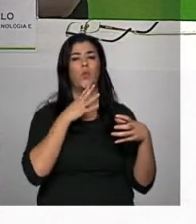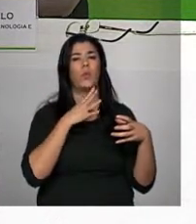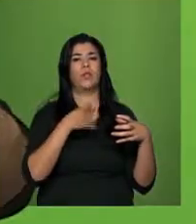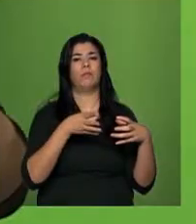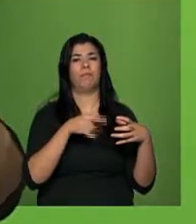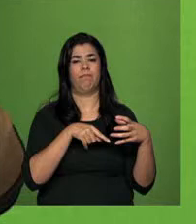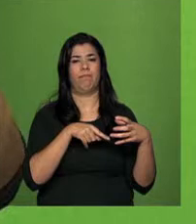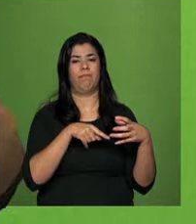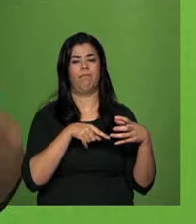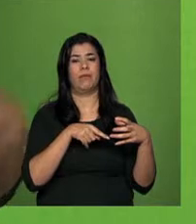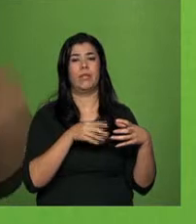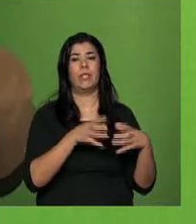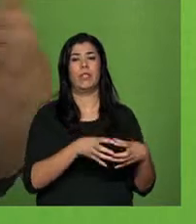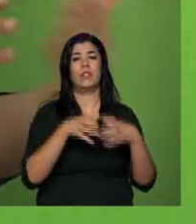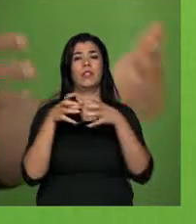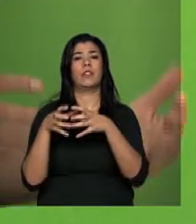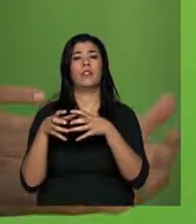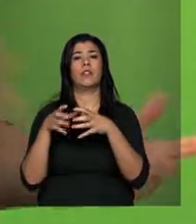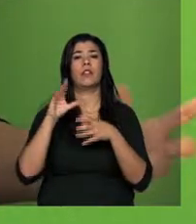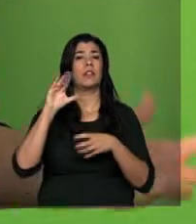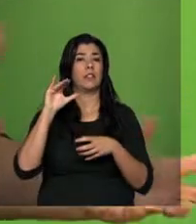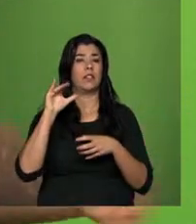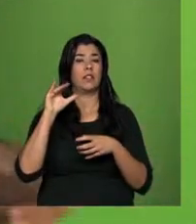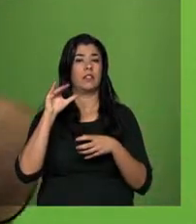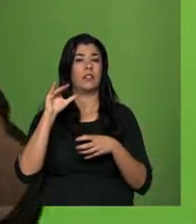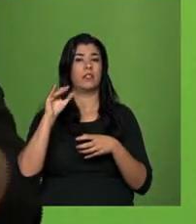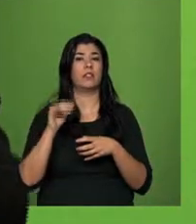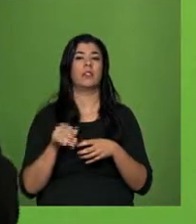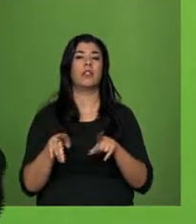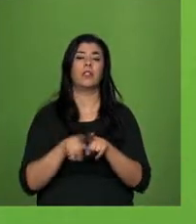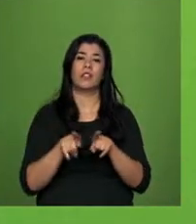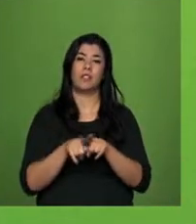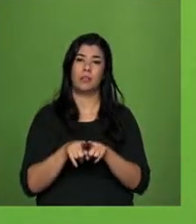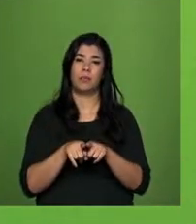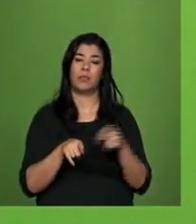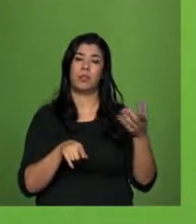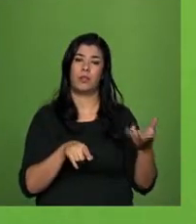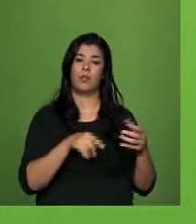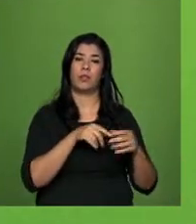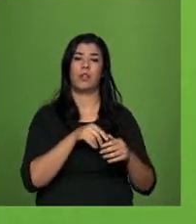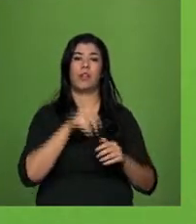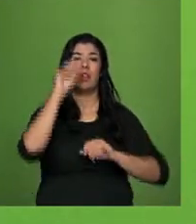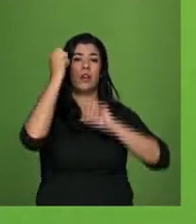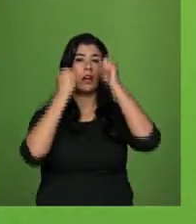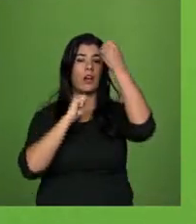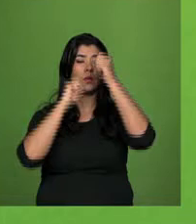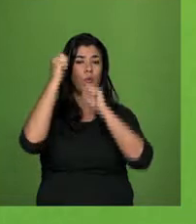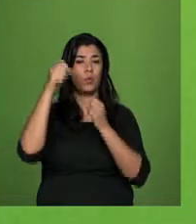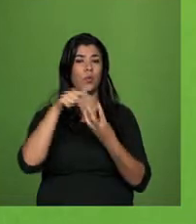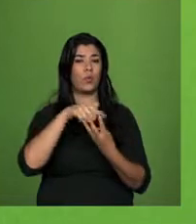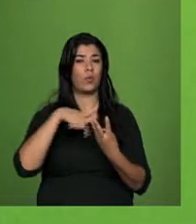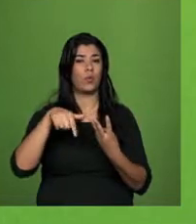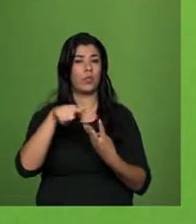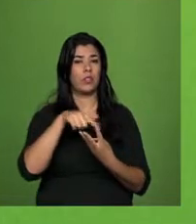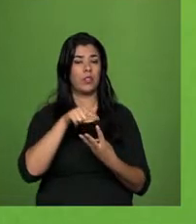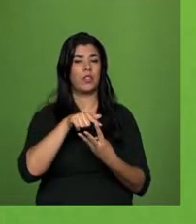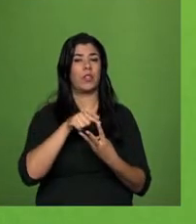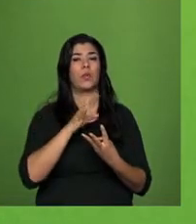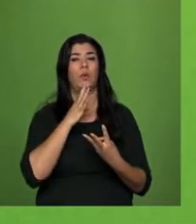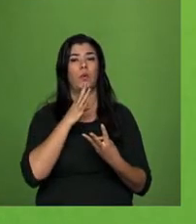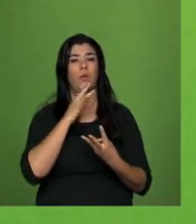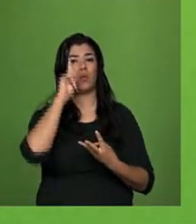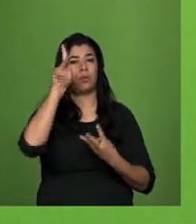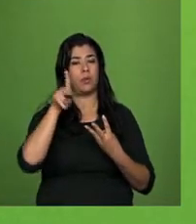por parte da ciência, de um lado, e do outro lado, por parte da indústria, que vai desenvolver